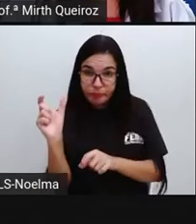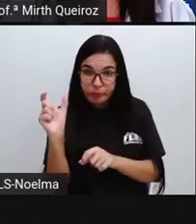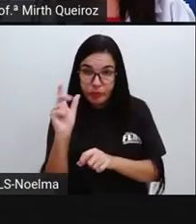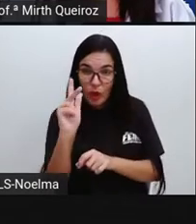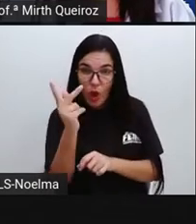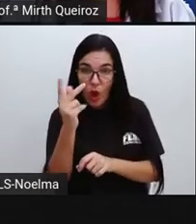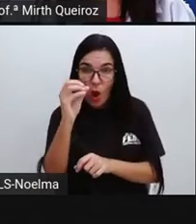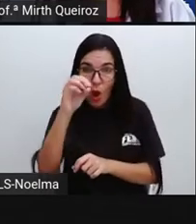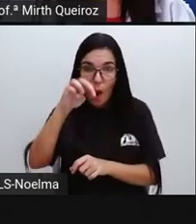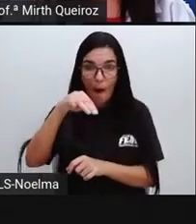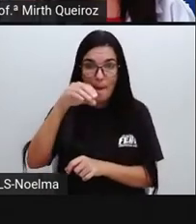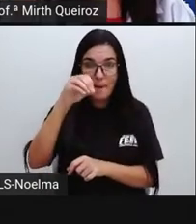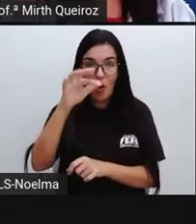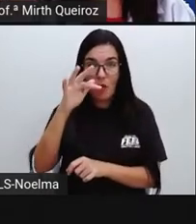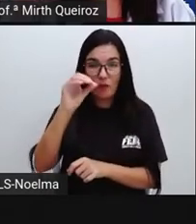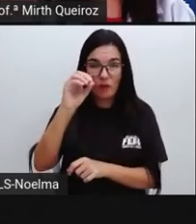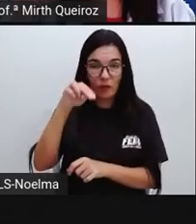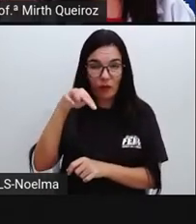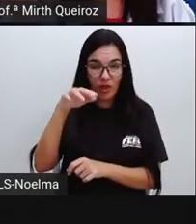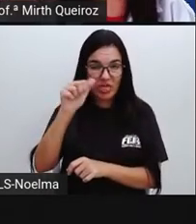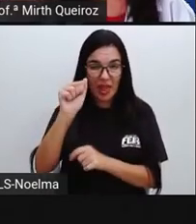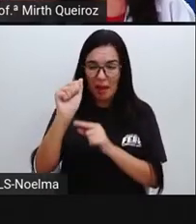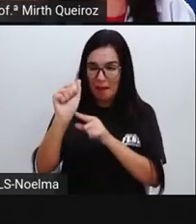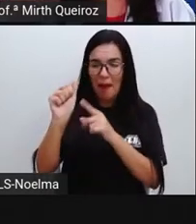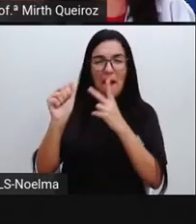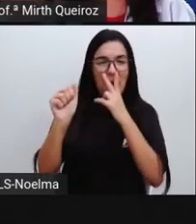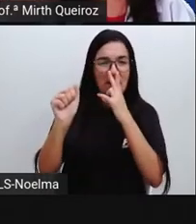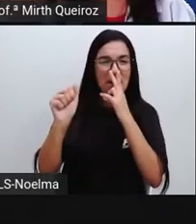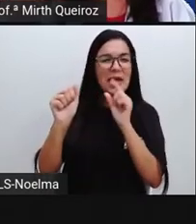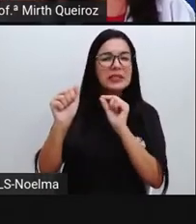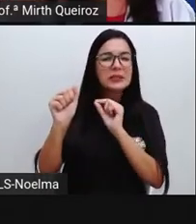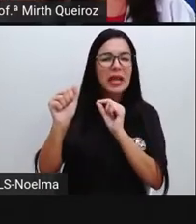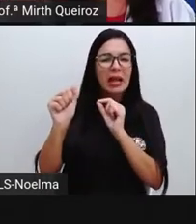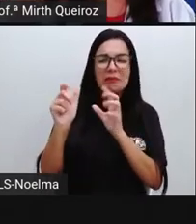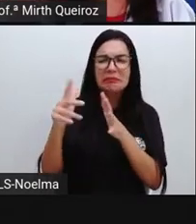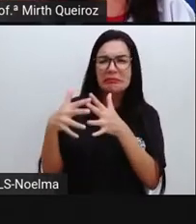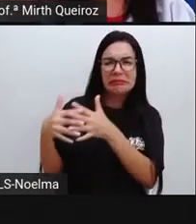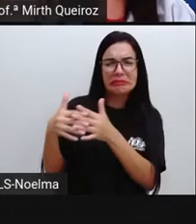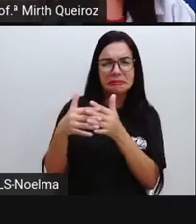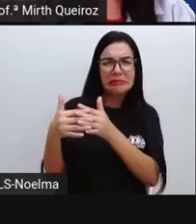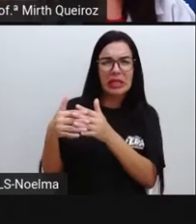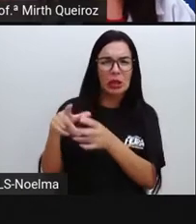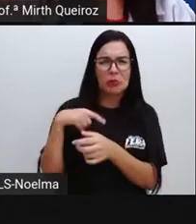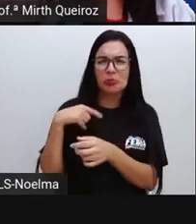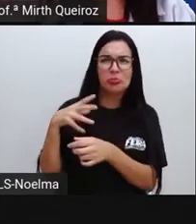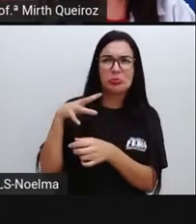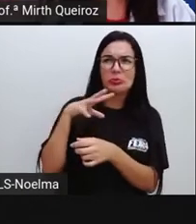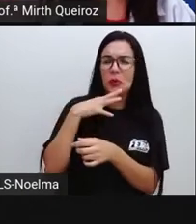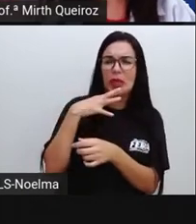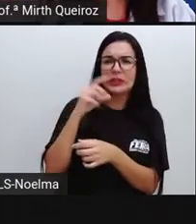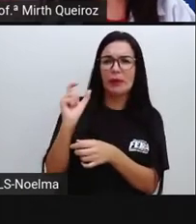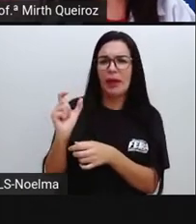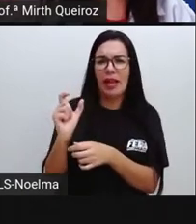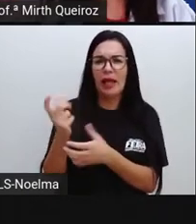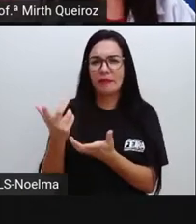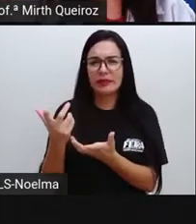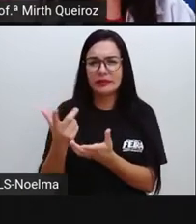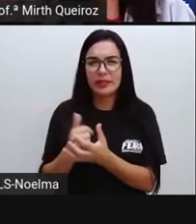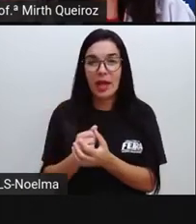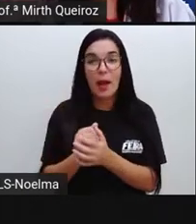pode parecer estranha, né? Quando vocês ouvem aí essa palavra aí, homófona, que estranho, né?